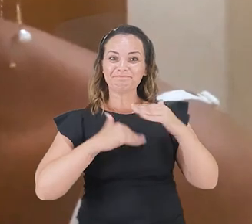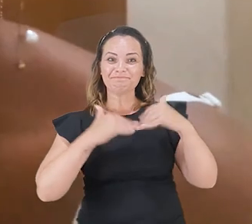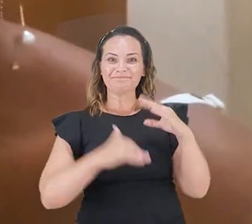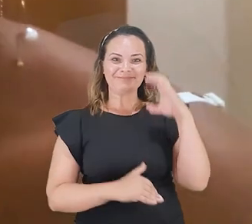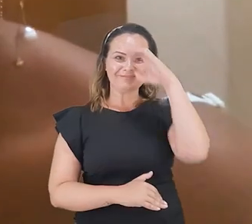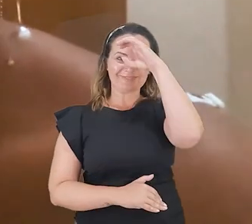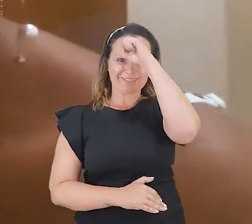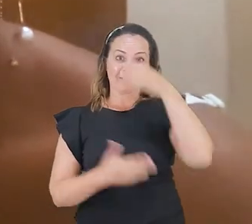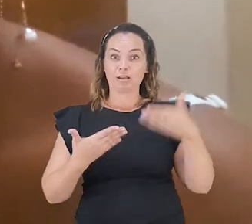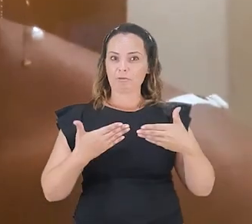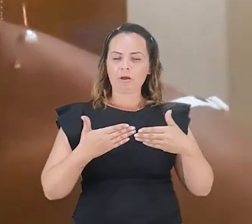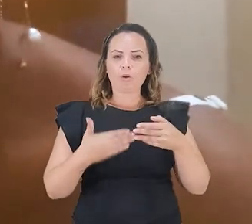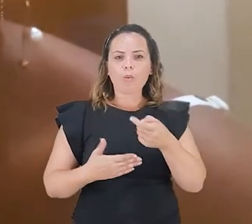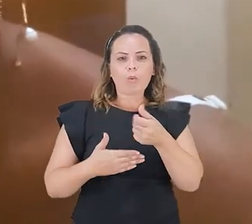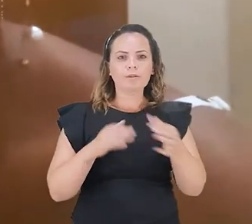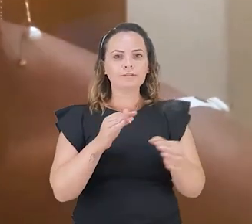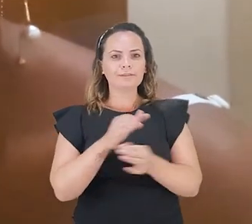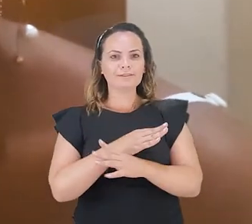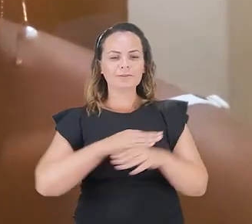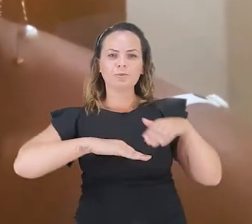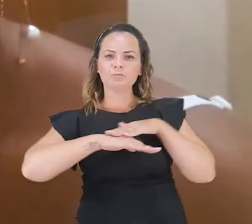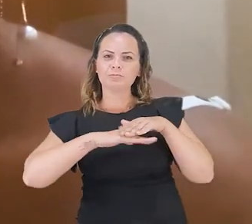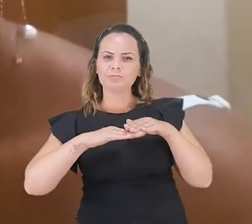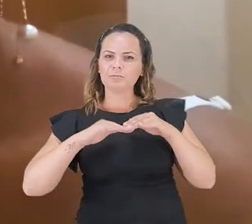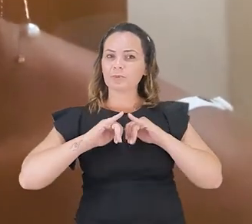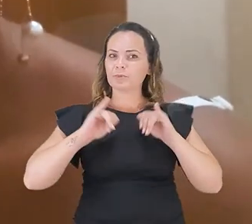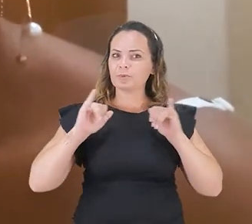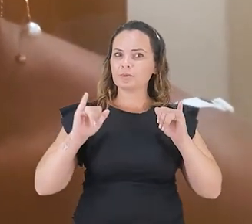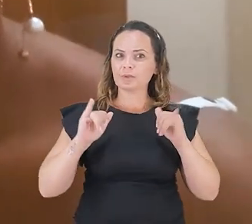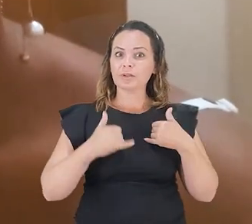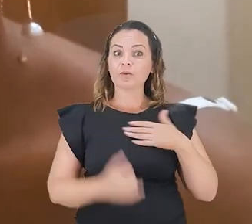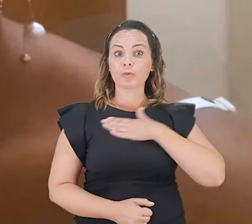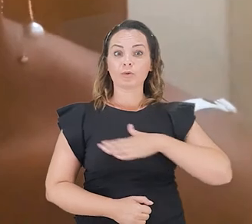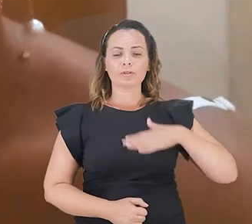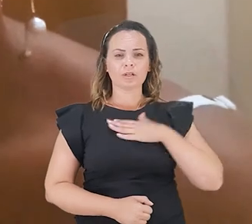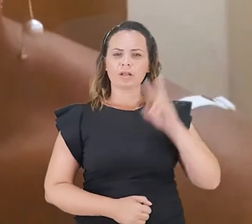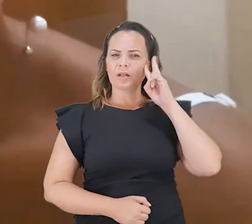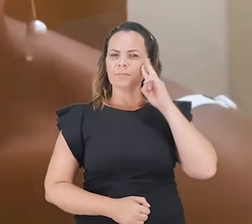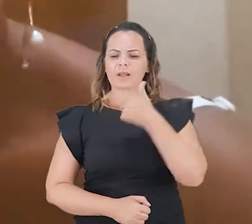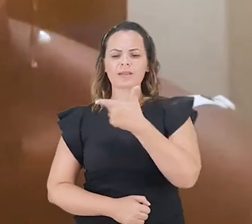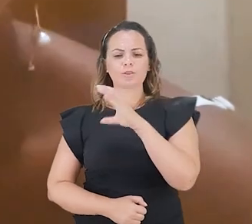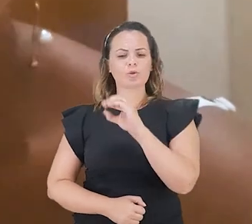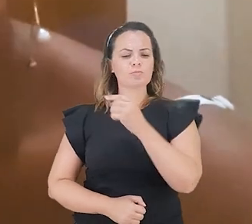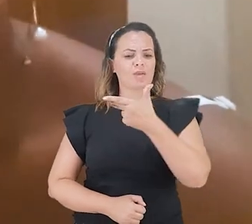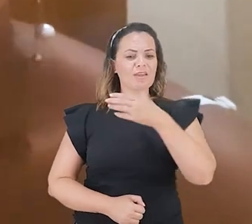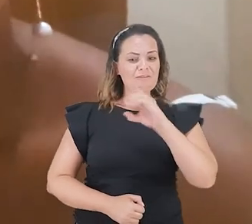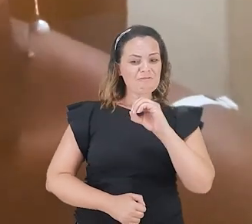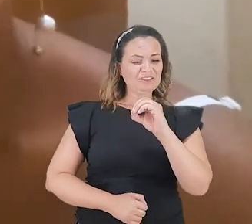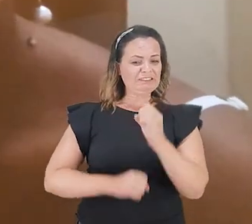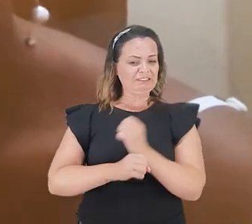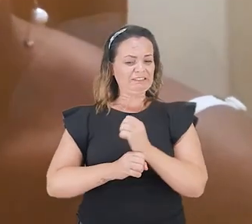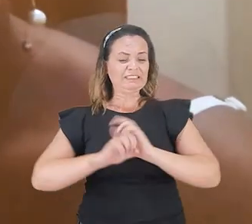para finalizar essa nossa conversa aqui, eu só gostaria de lembrar que em 2020 a gente viveu um ano muito singular, né?